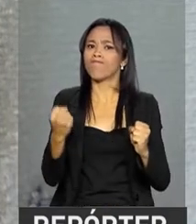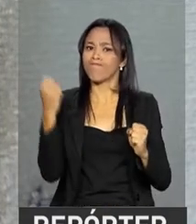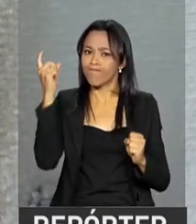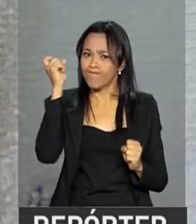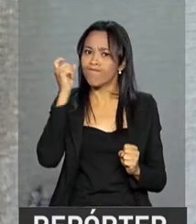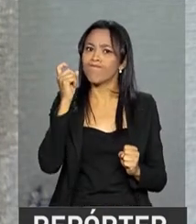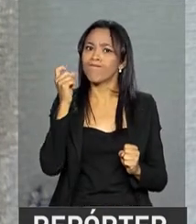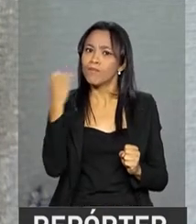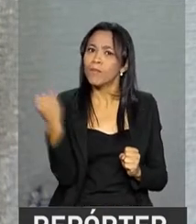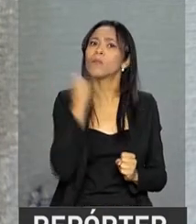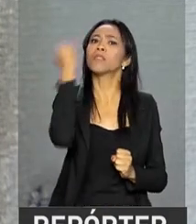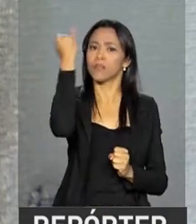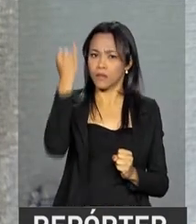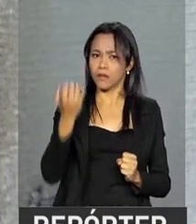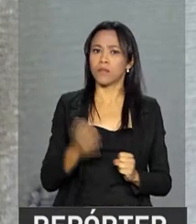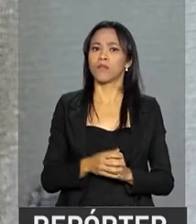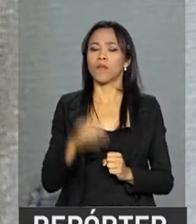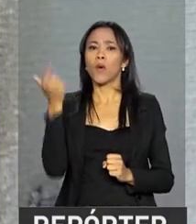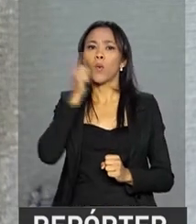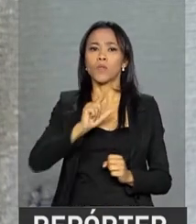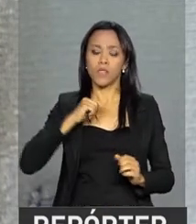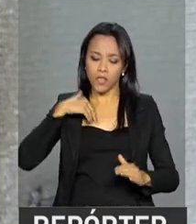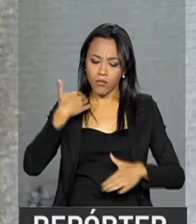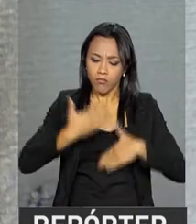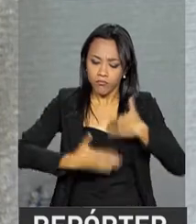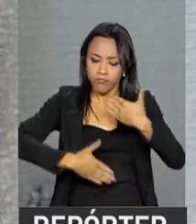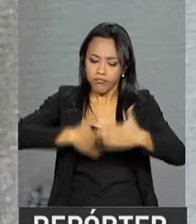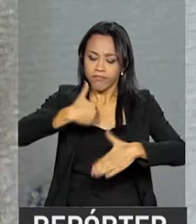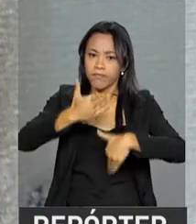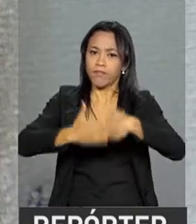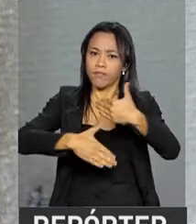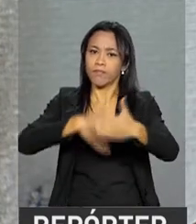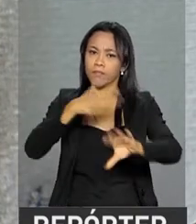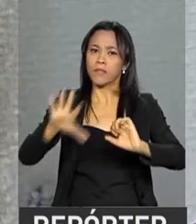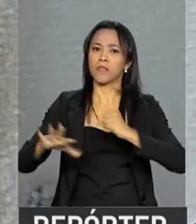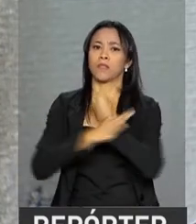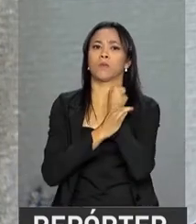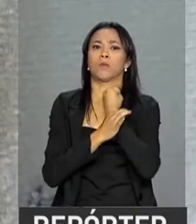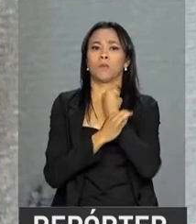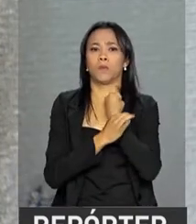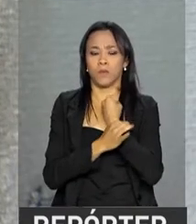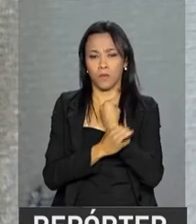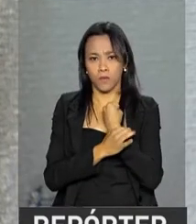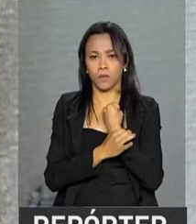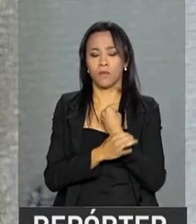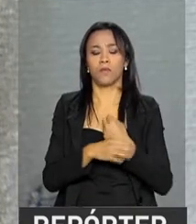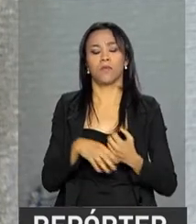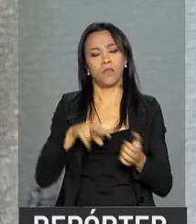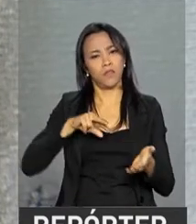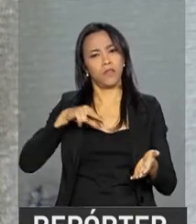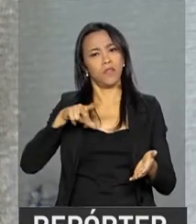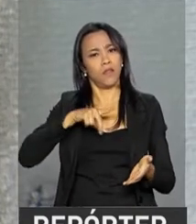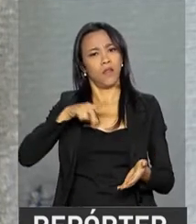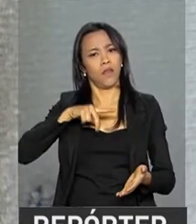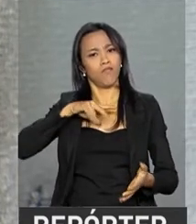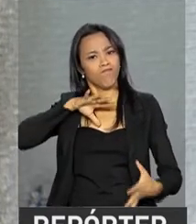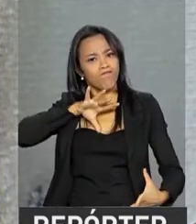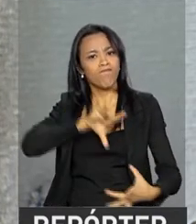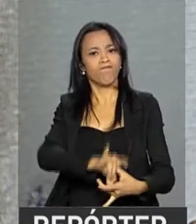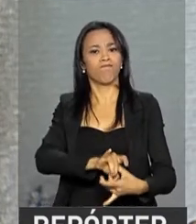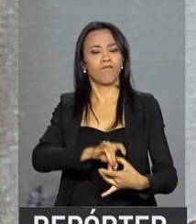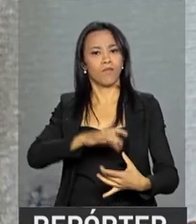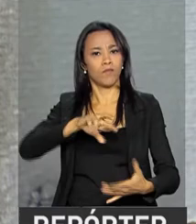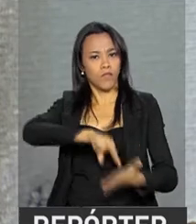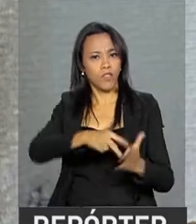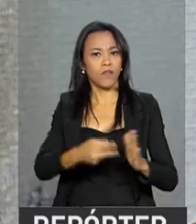um avanço consistente e, ao mesmo tempo, significativo no